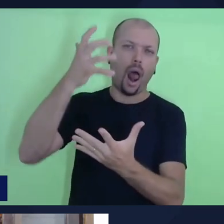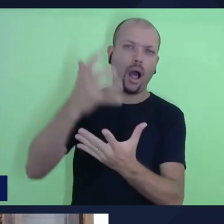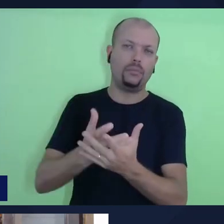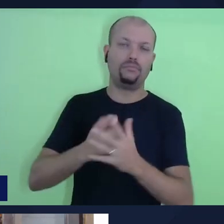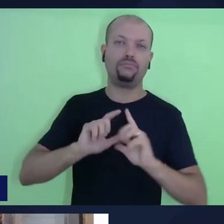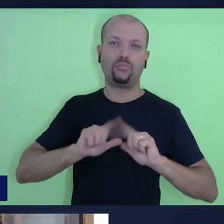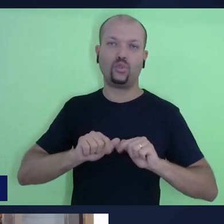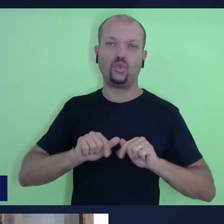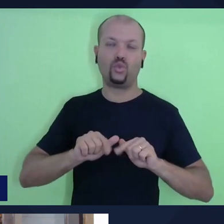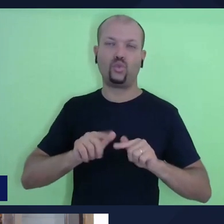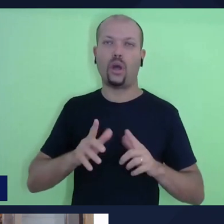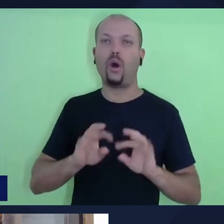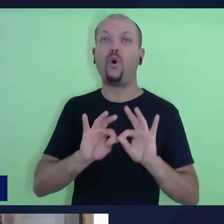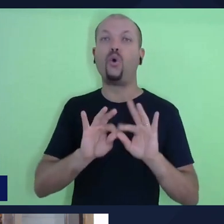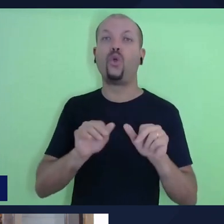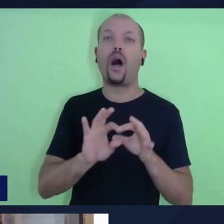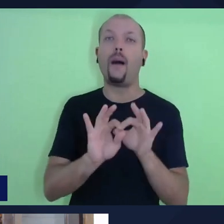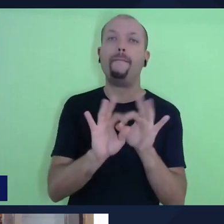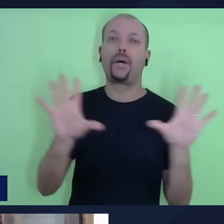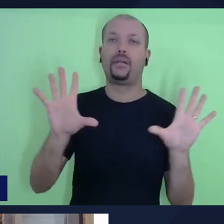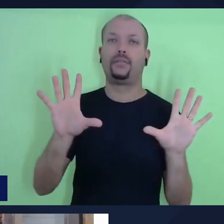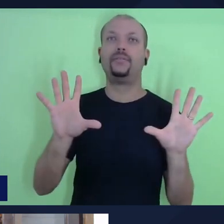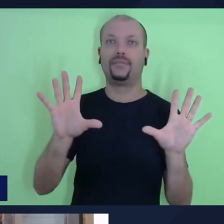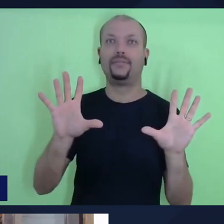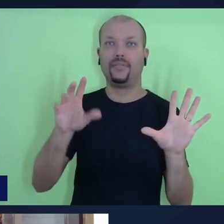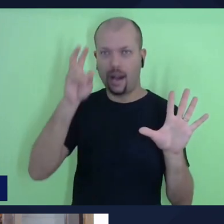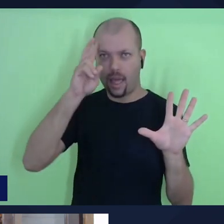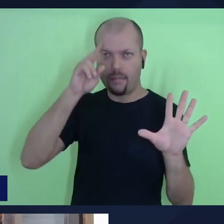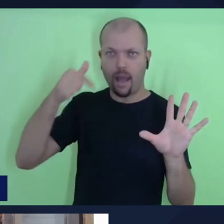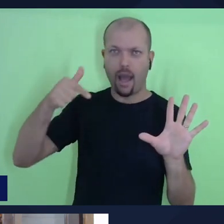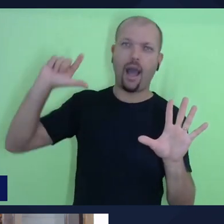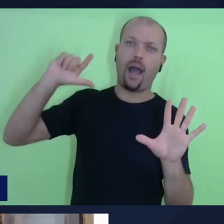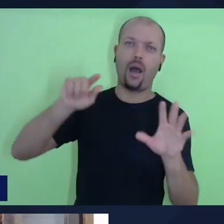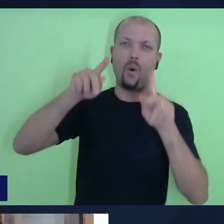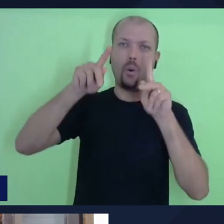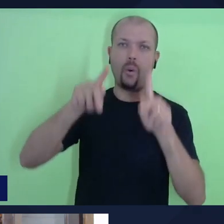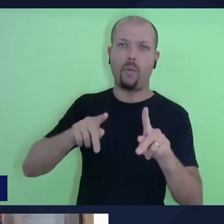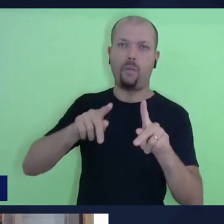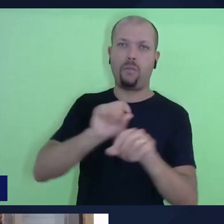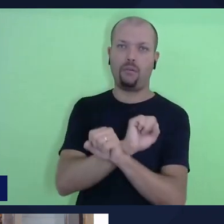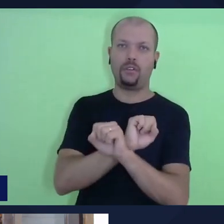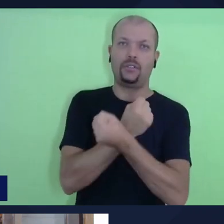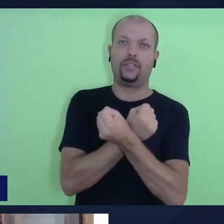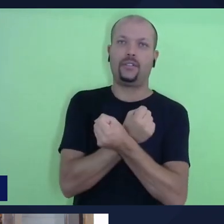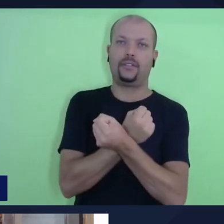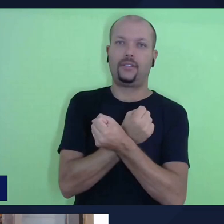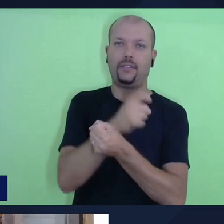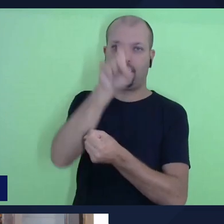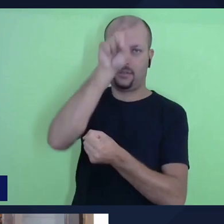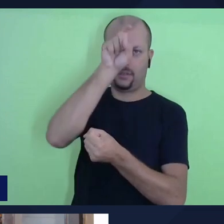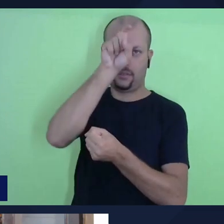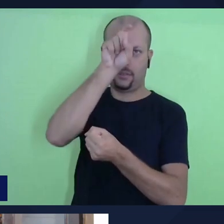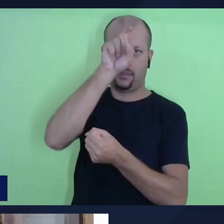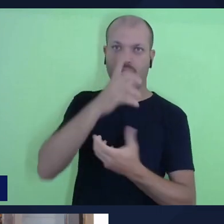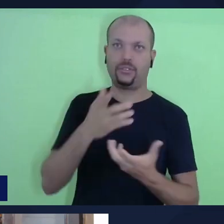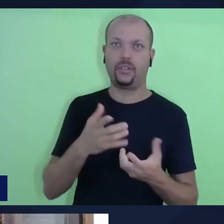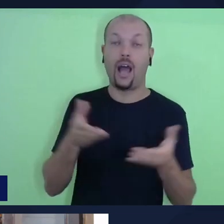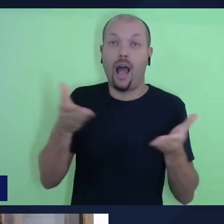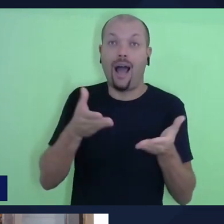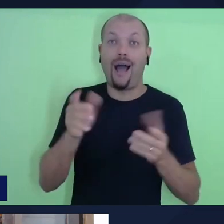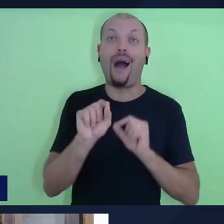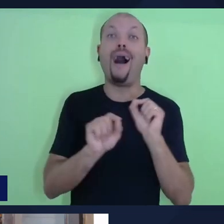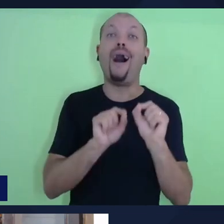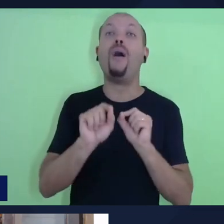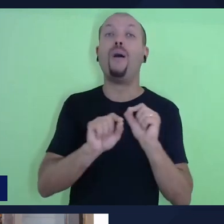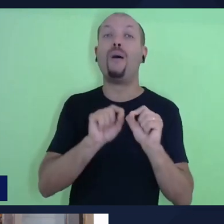libertação que Deus promoveu a eles, tirando eles do Egito e agora levando para